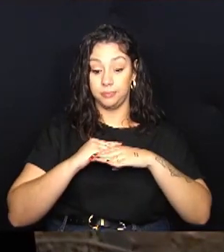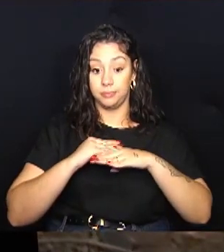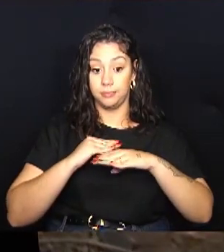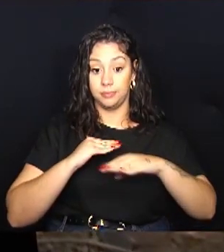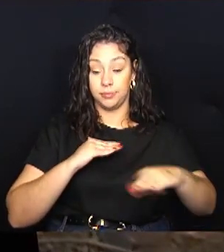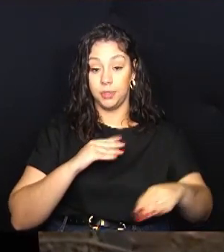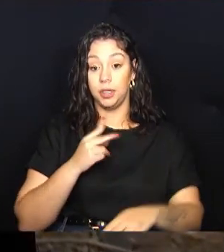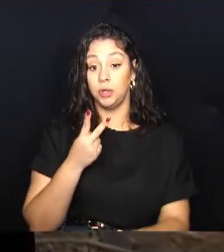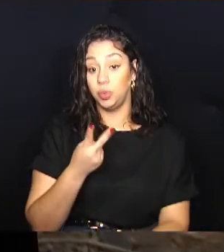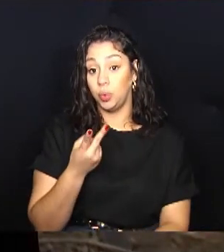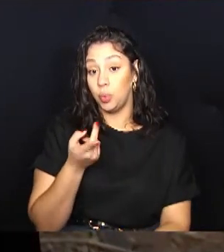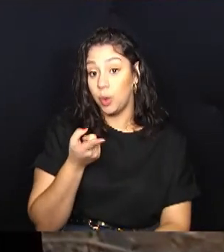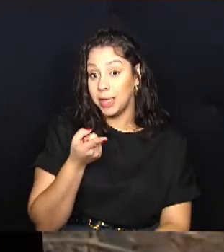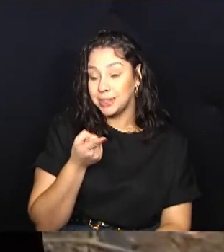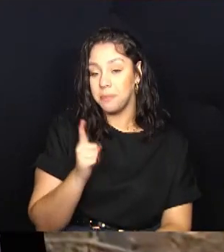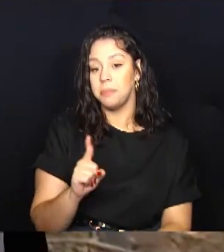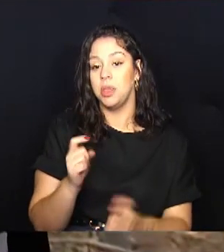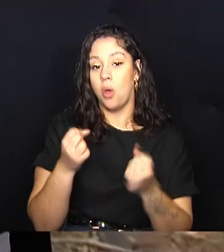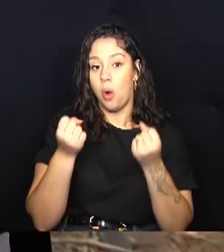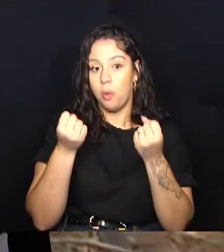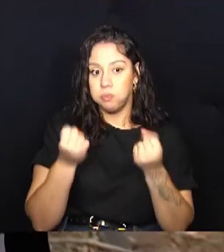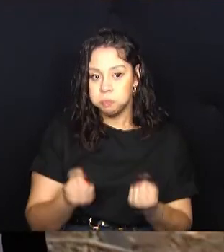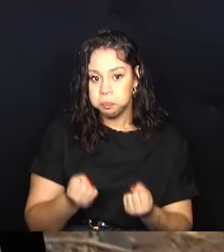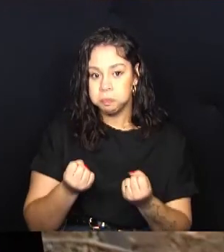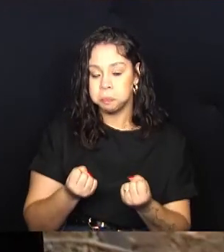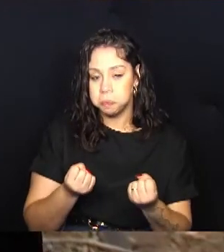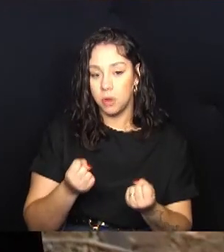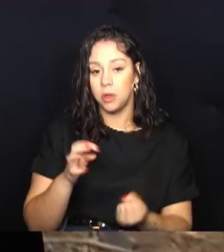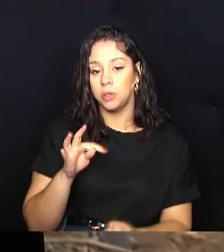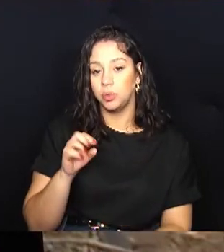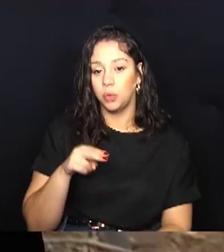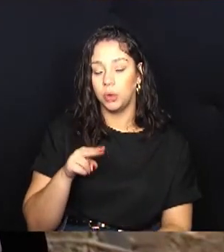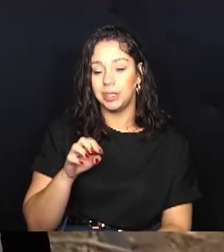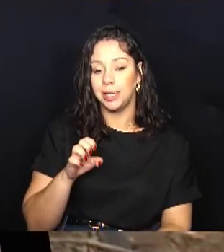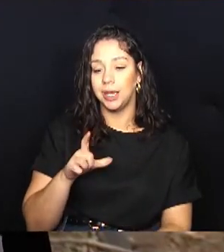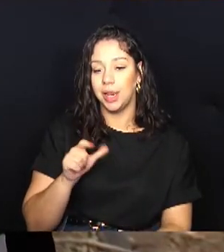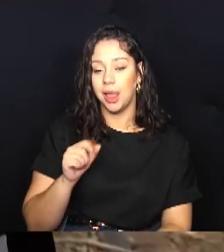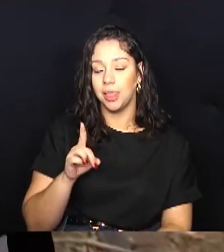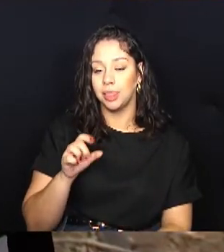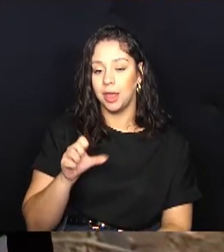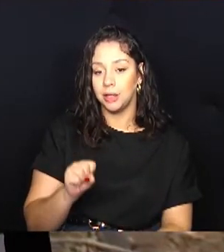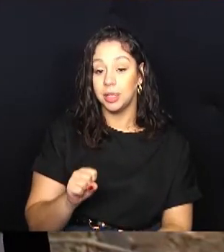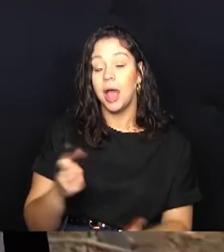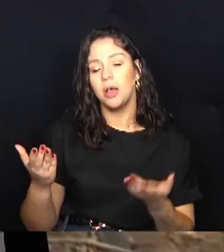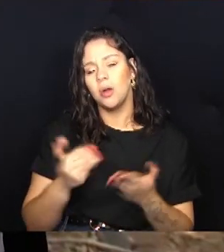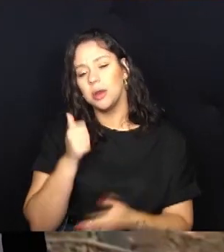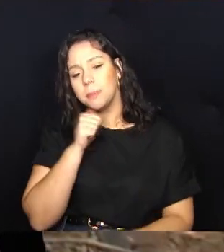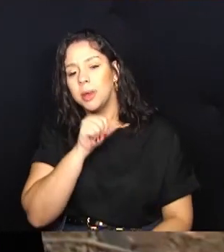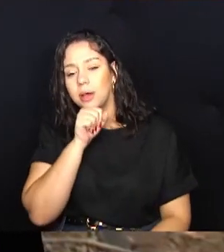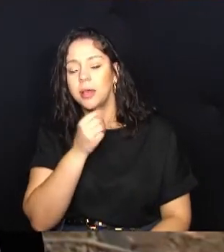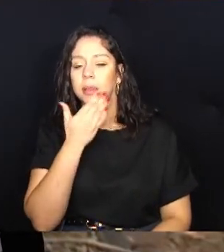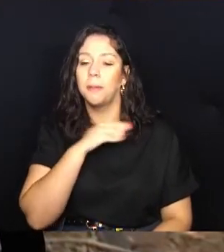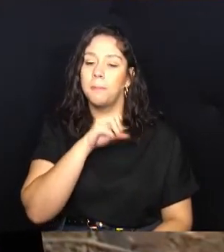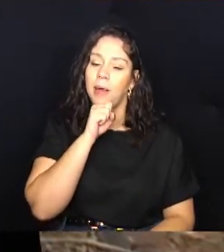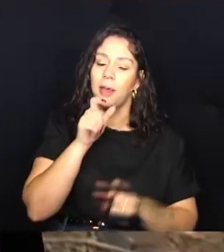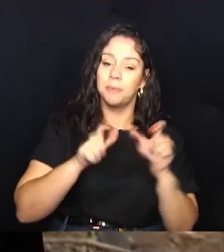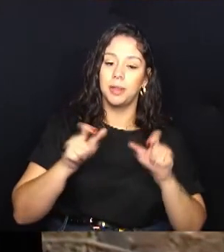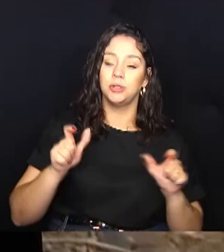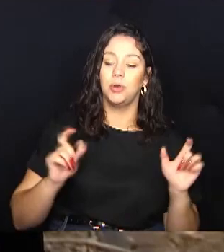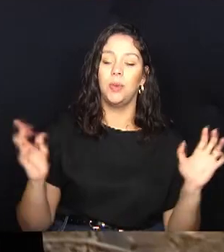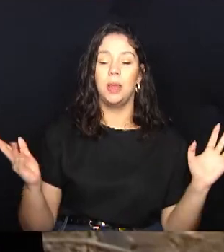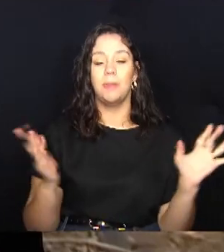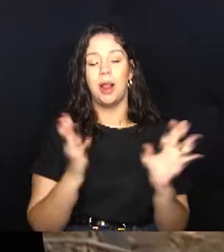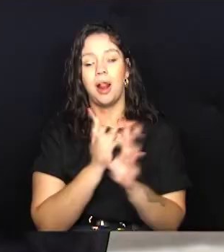toneladas de massa asfáltica. Agora, pais, alunos e moradores da região vão transitar com mais